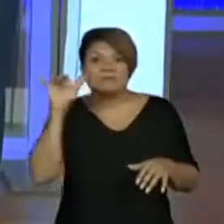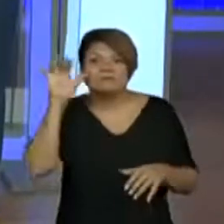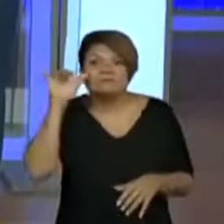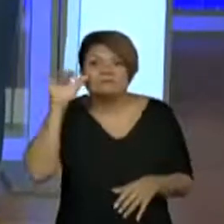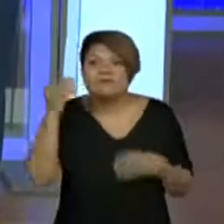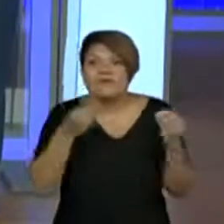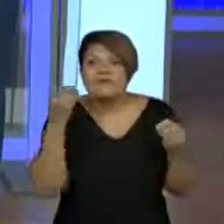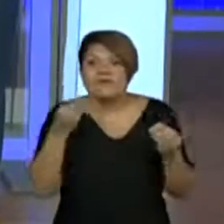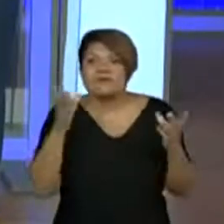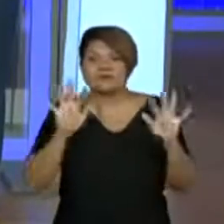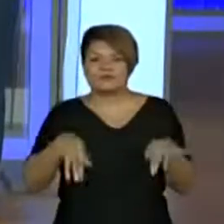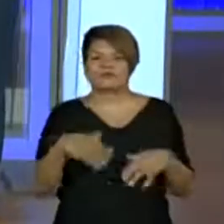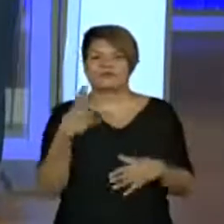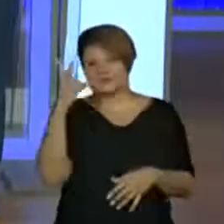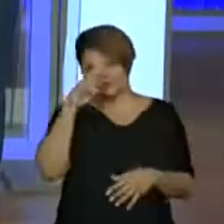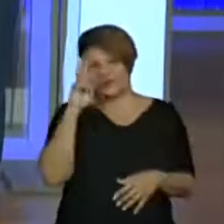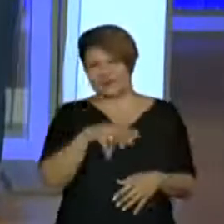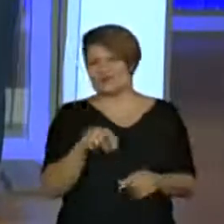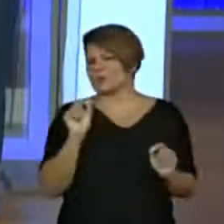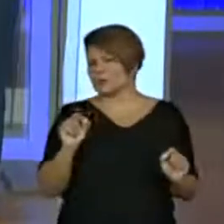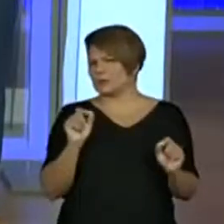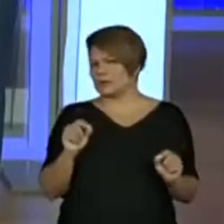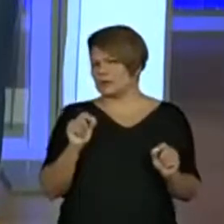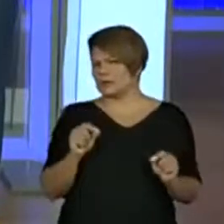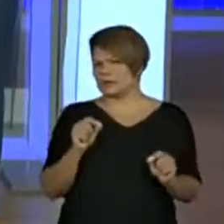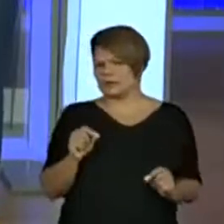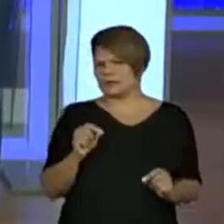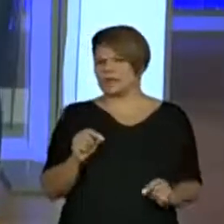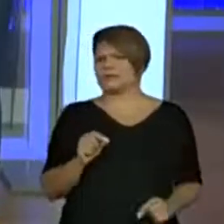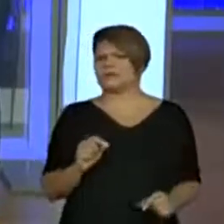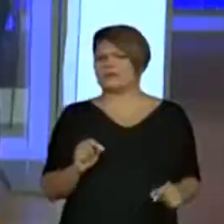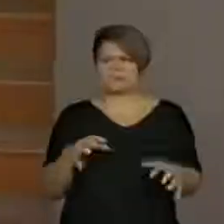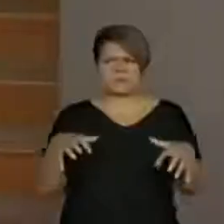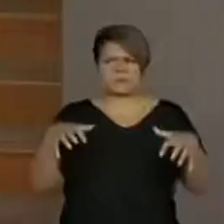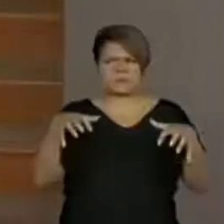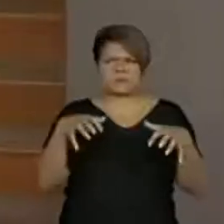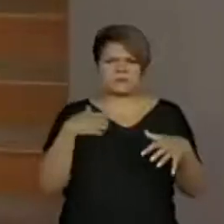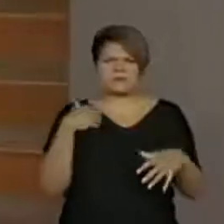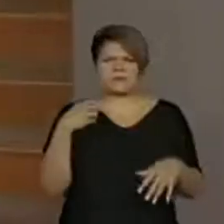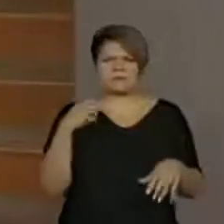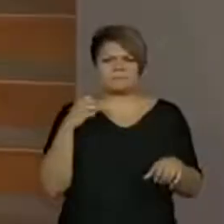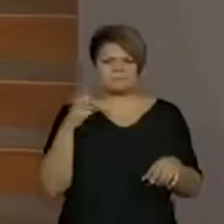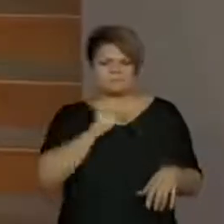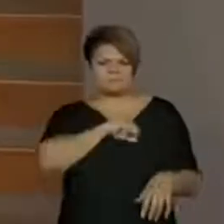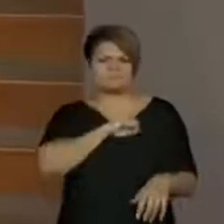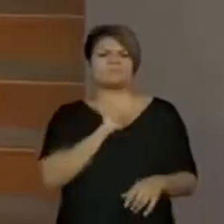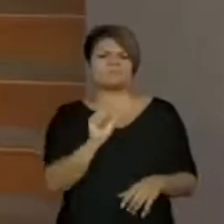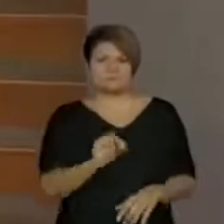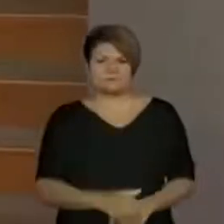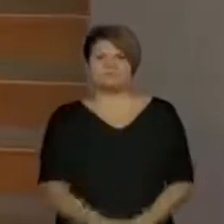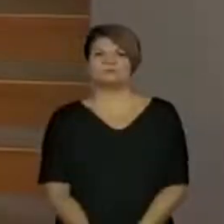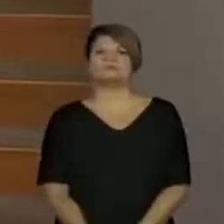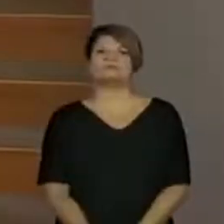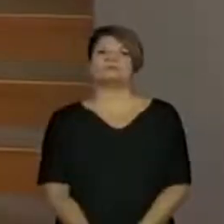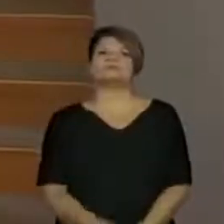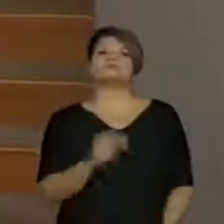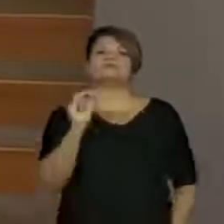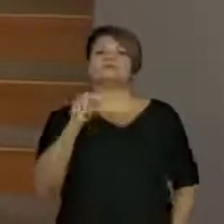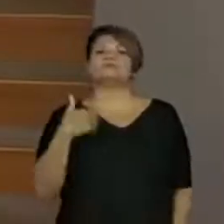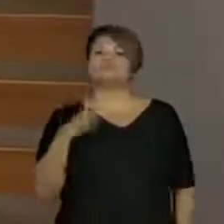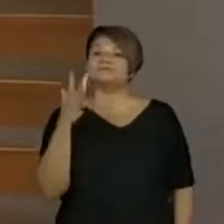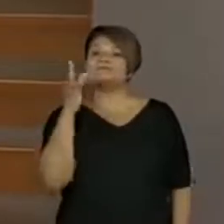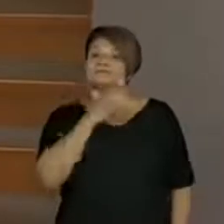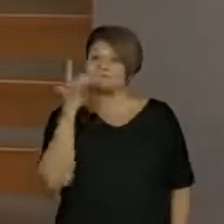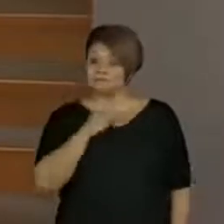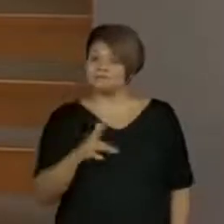como acaba essa história e o que será que o noturno vai aprontar. E a gente precisa disso, né? E o que é mais gostoso? Terminar o dia